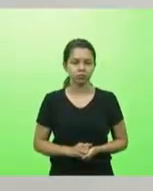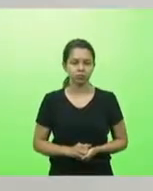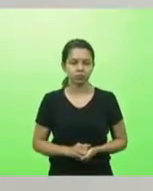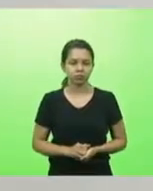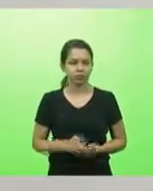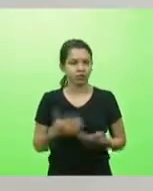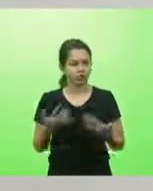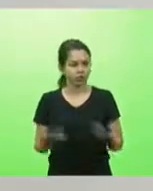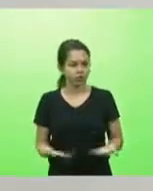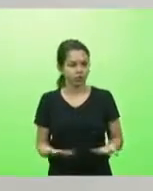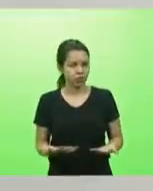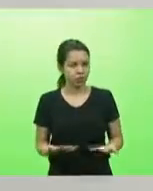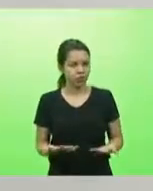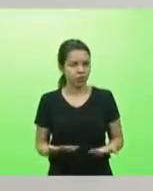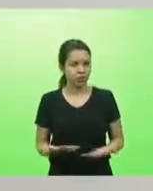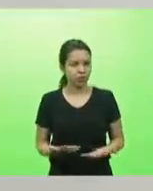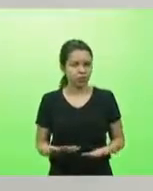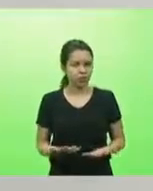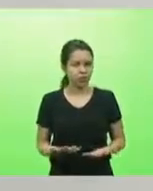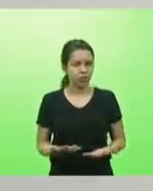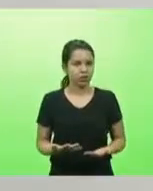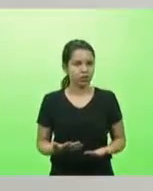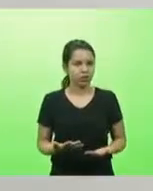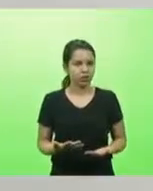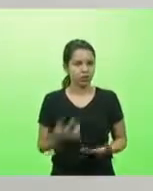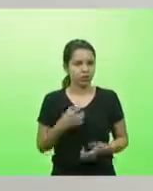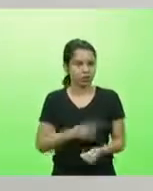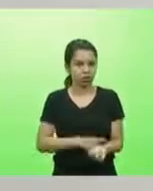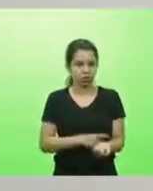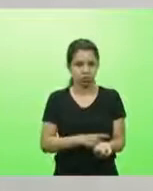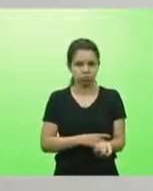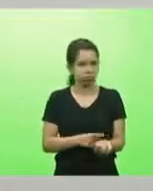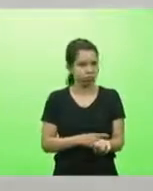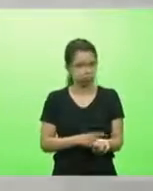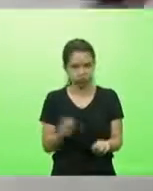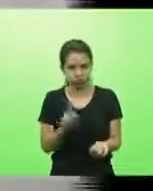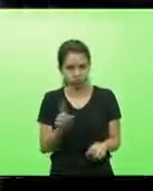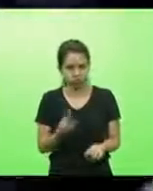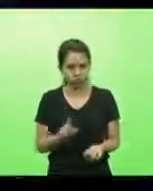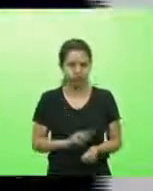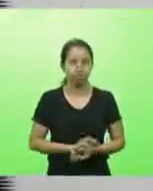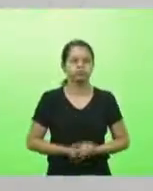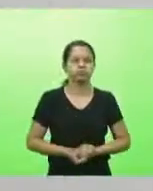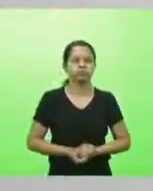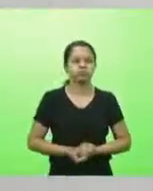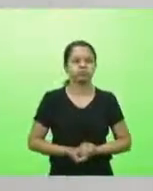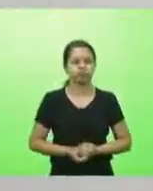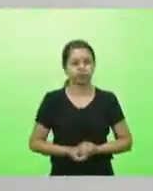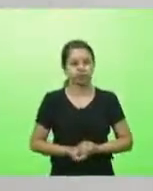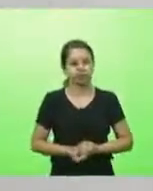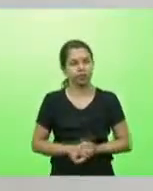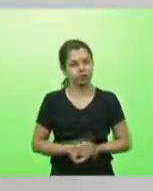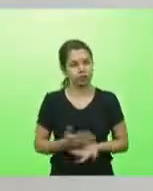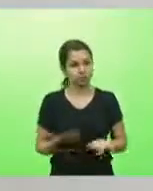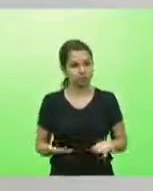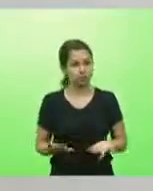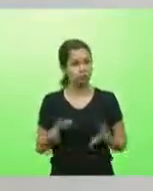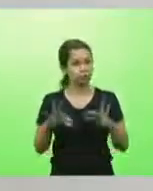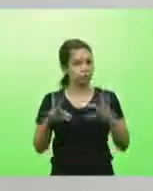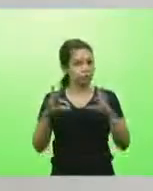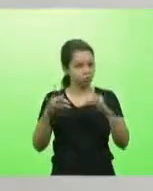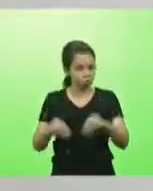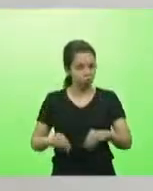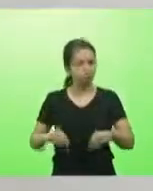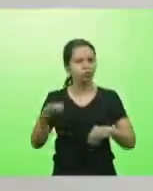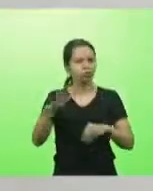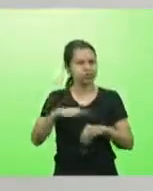Então, não me irrita. Não me irrita. Sabe? Todo mundo sabe o que